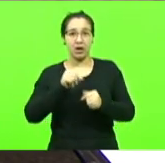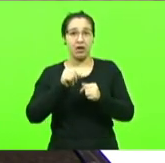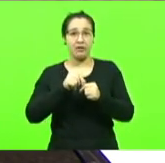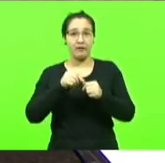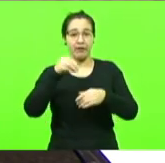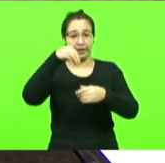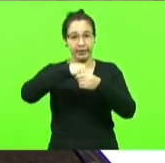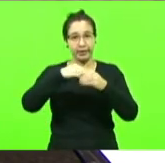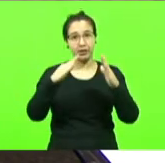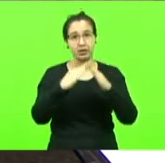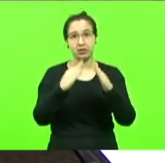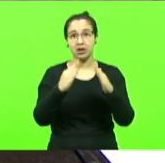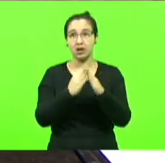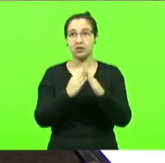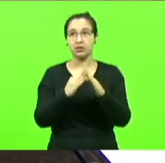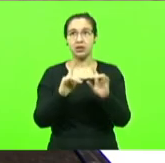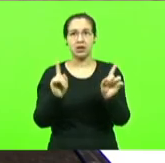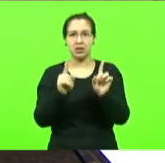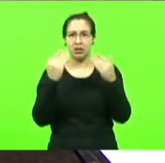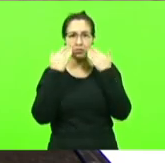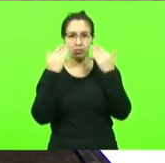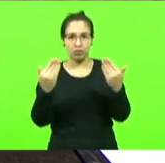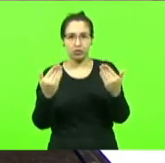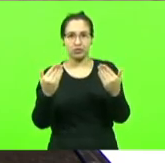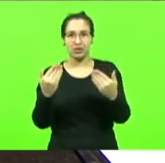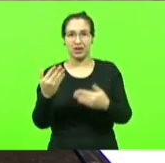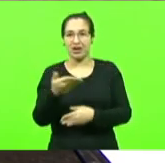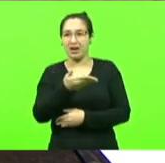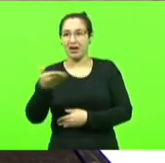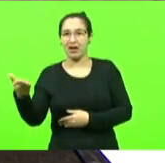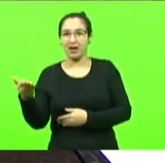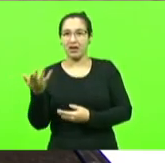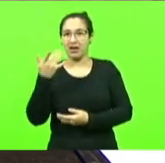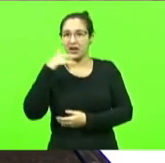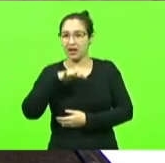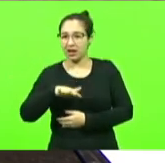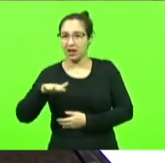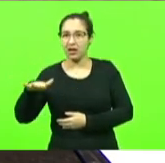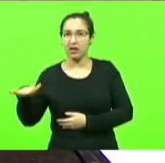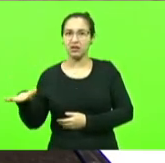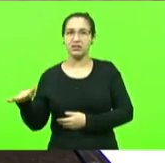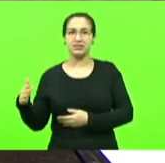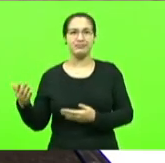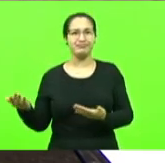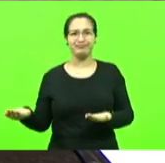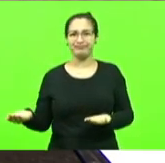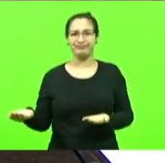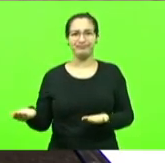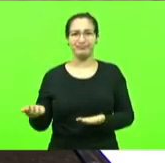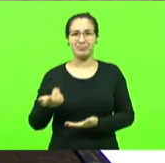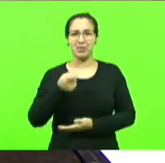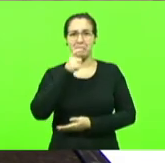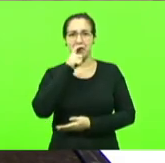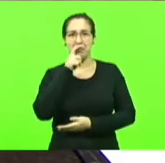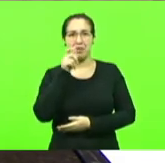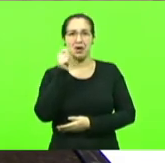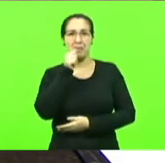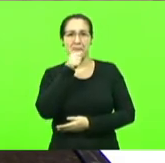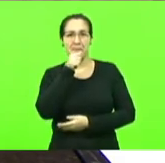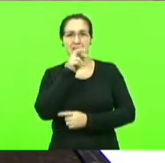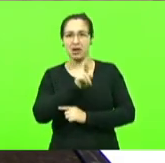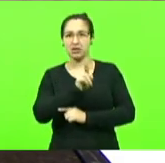não para mostrar isso para o filho dos outros sem a concepção dos seus pais então parabéns